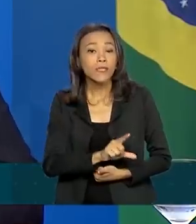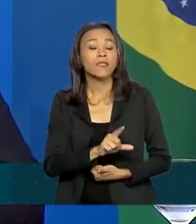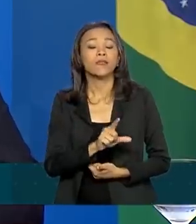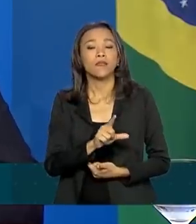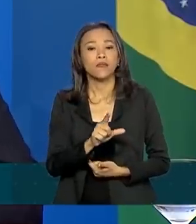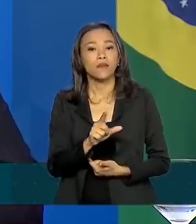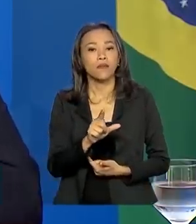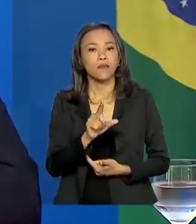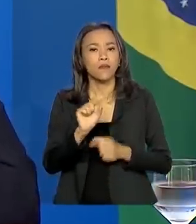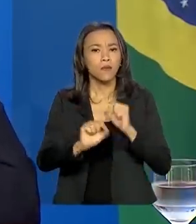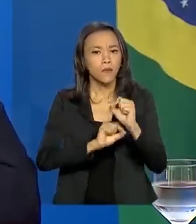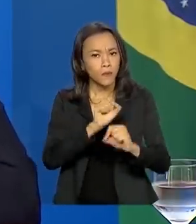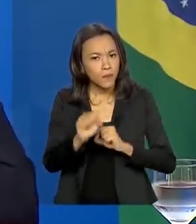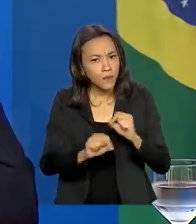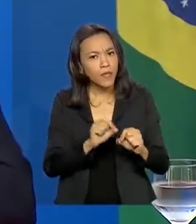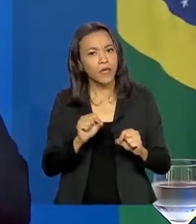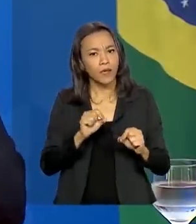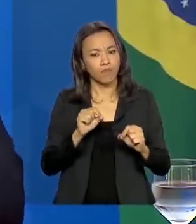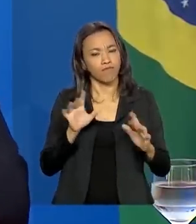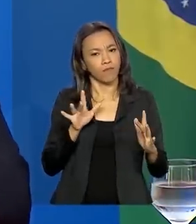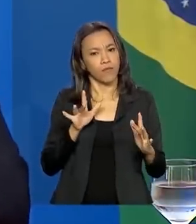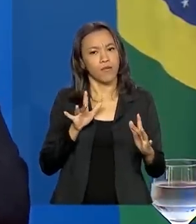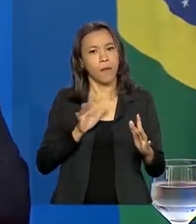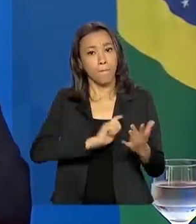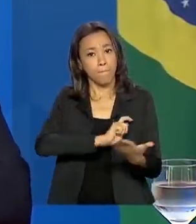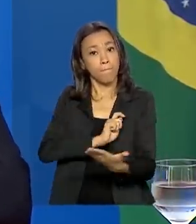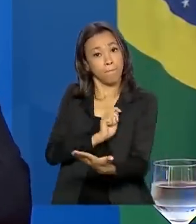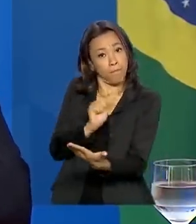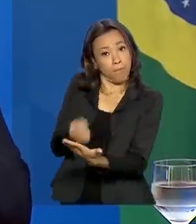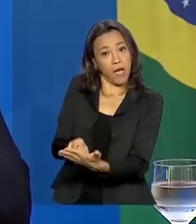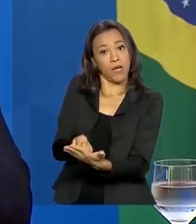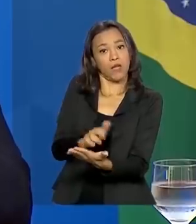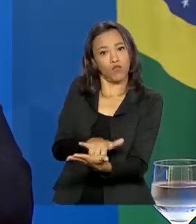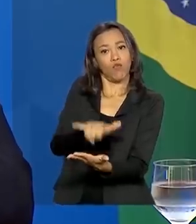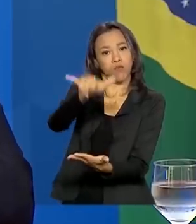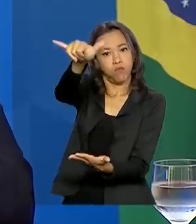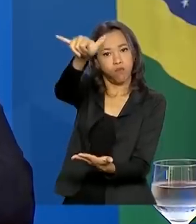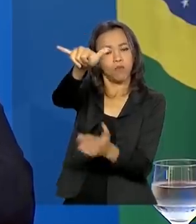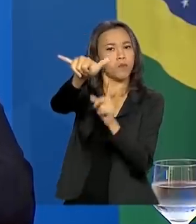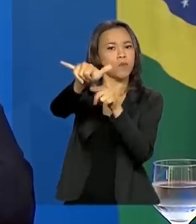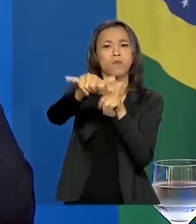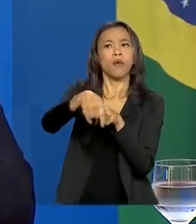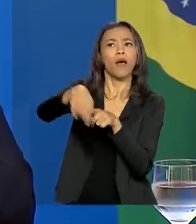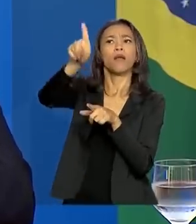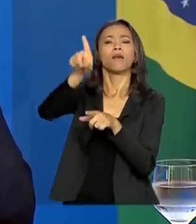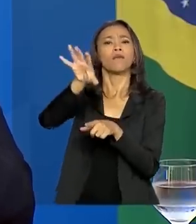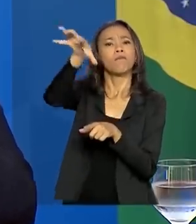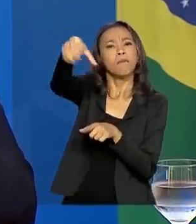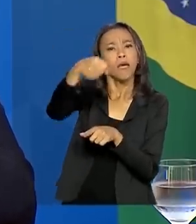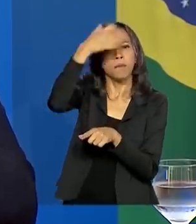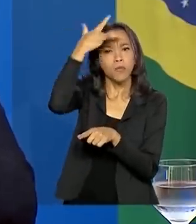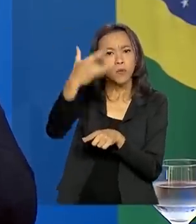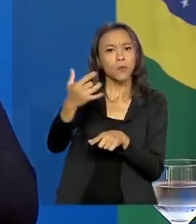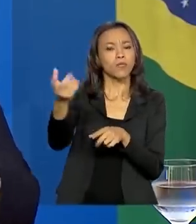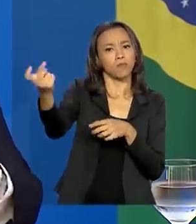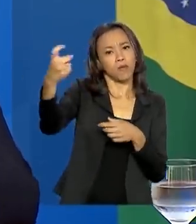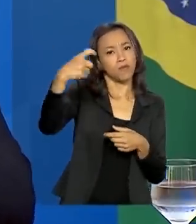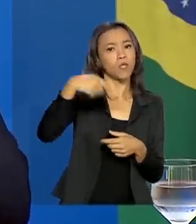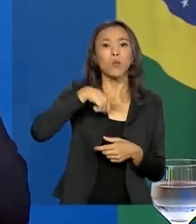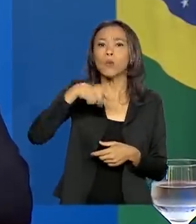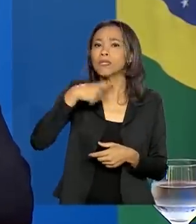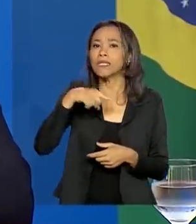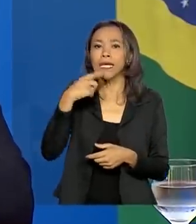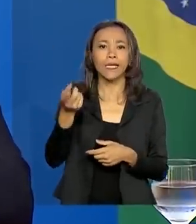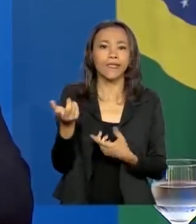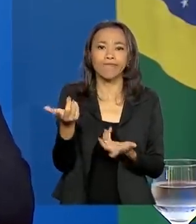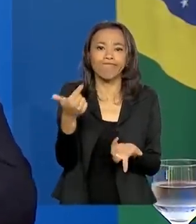Ou seja, o governo brasileiro, através do Itamaraty, no caso, pagando os voos para trazer brasileiros em situações onde já não é mais